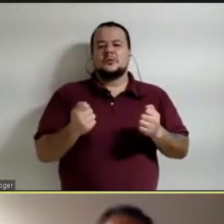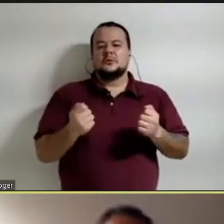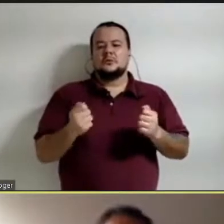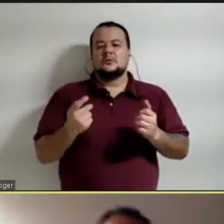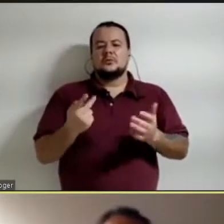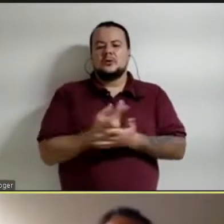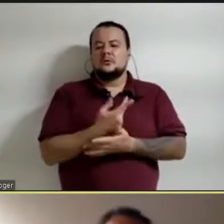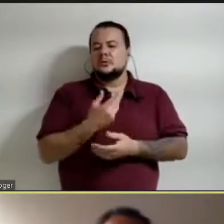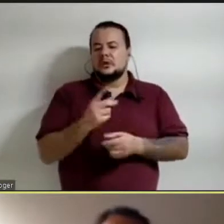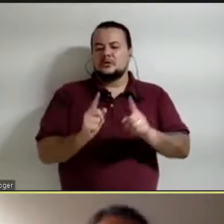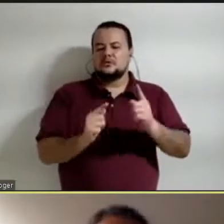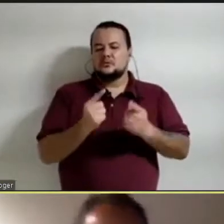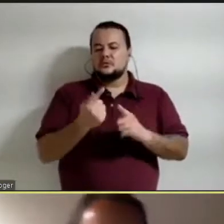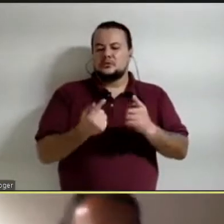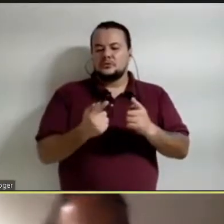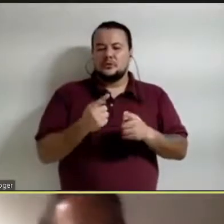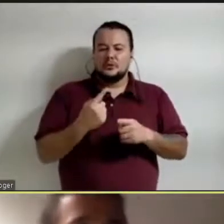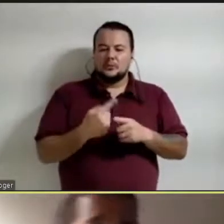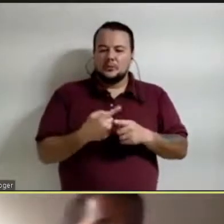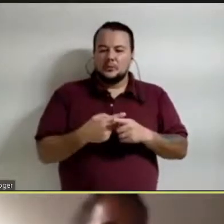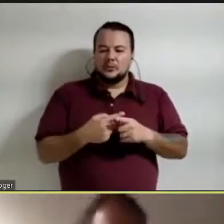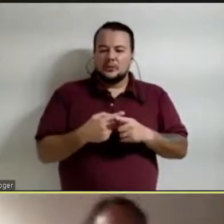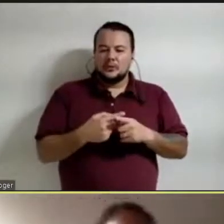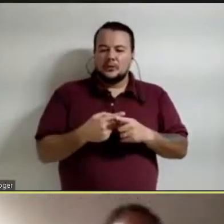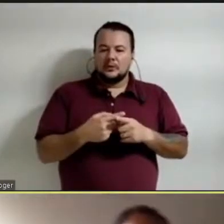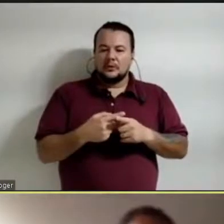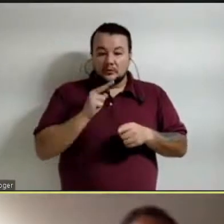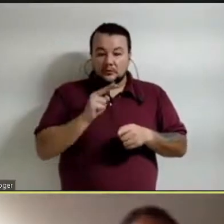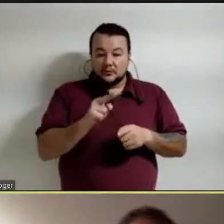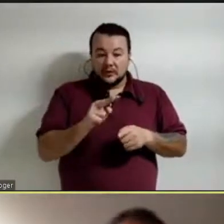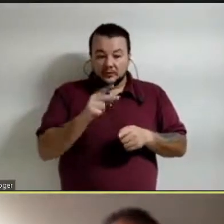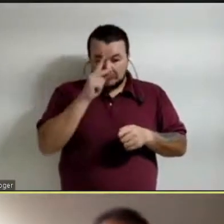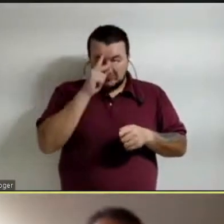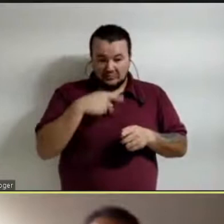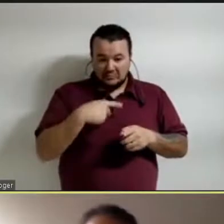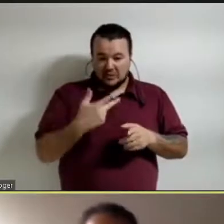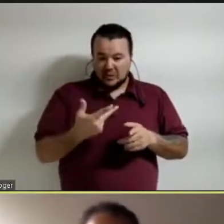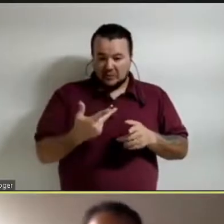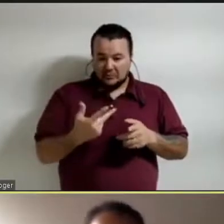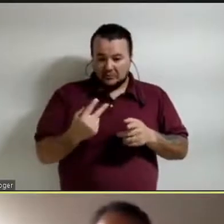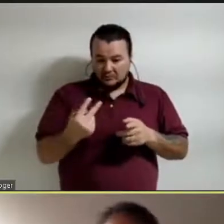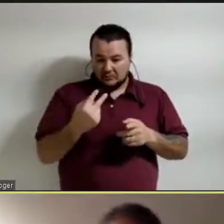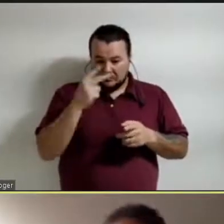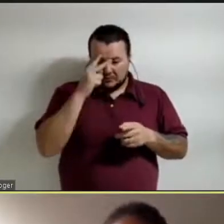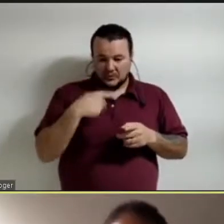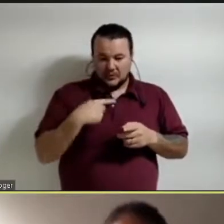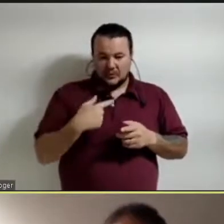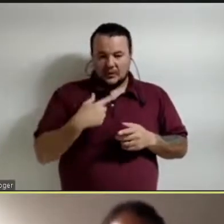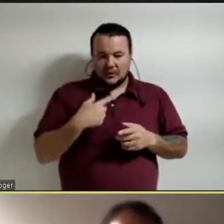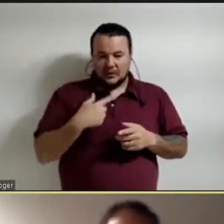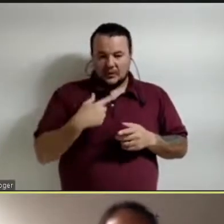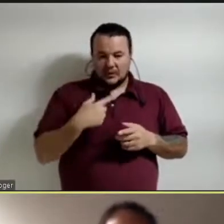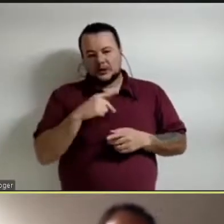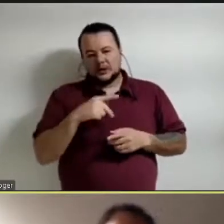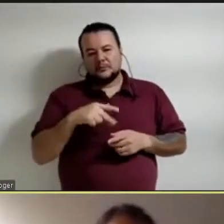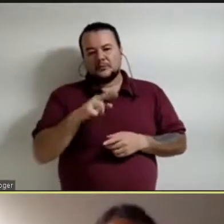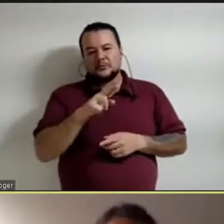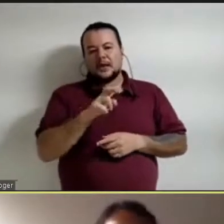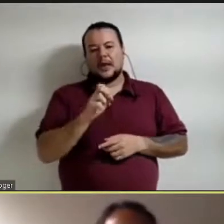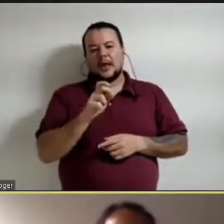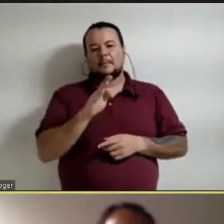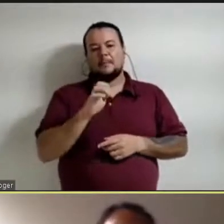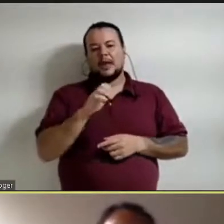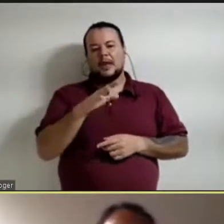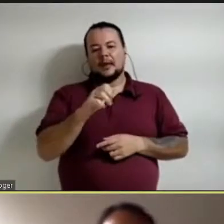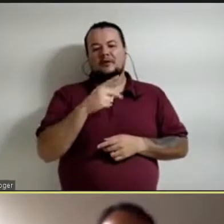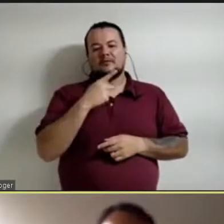Chile, muitas vezes nos miramos a nós mesmos, que é o que me parece interessante o que Rébica disse, estamos sempre muito preocupados de nós,